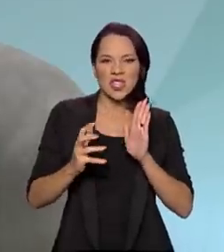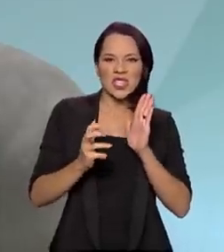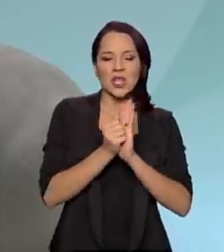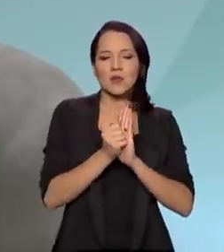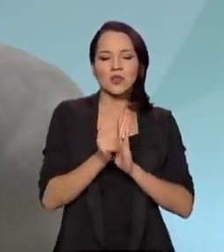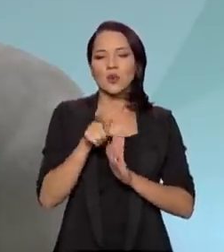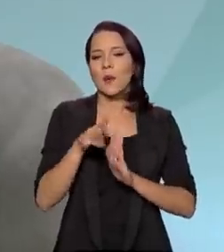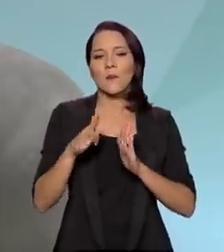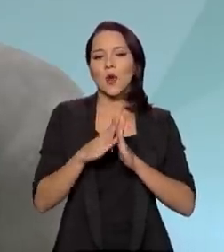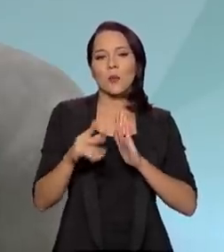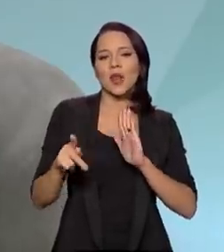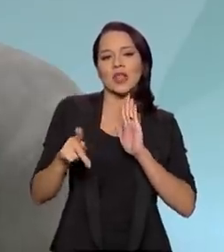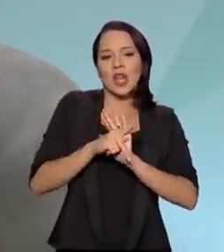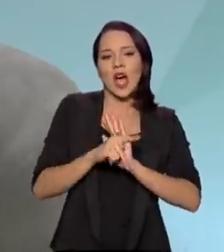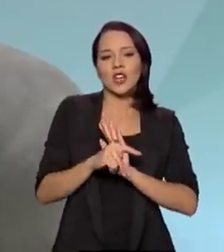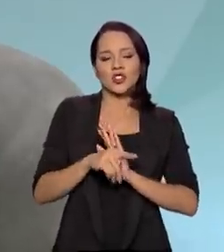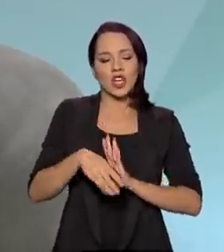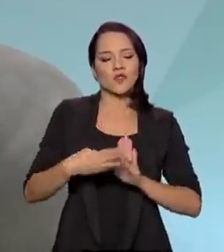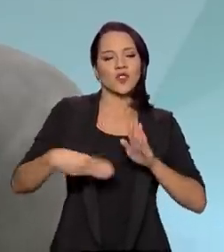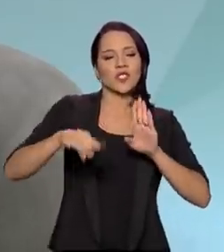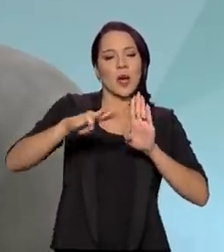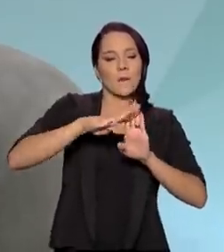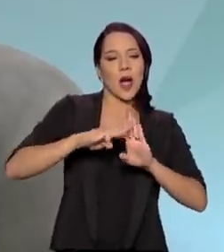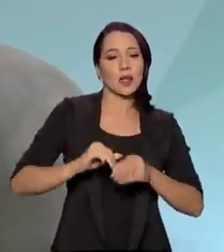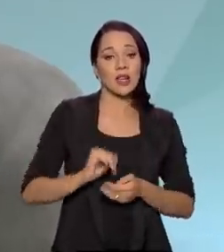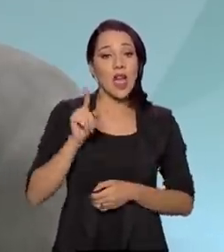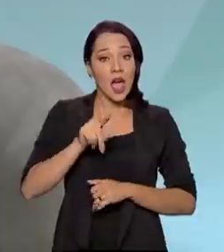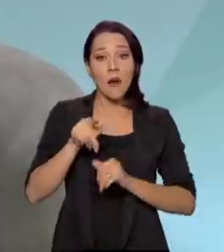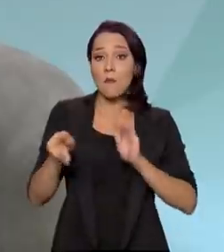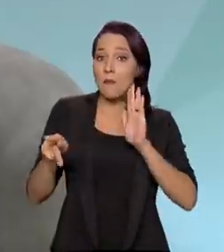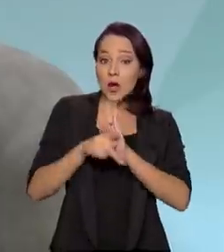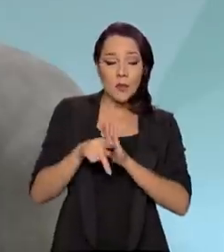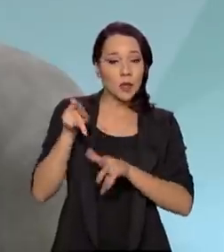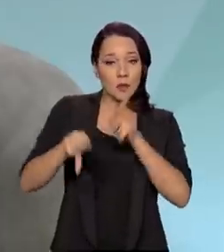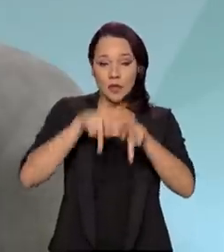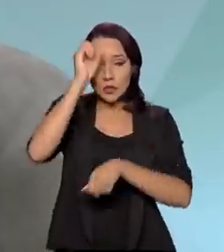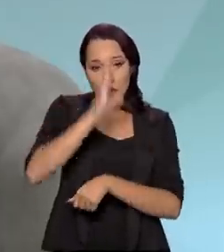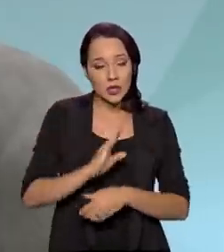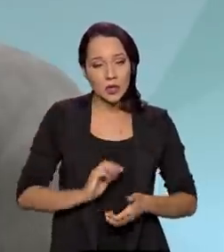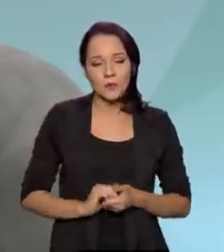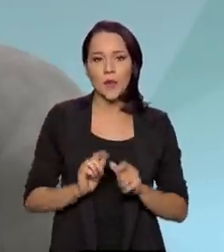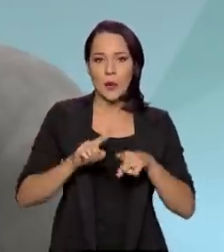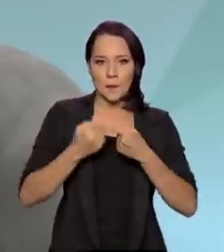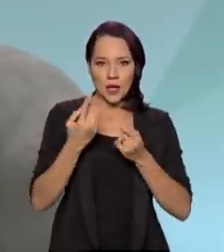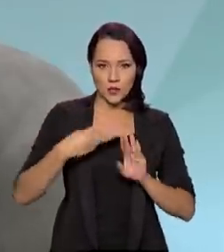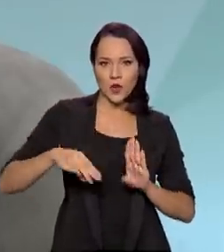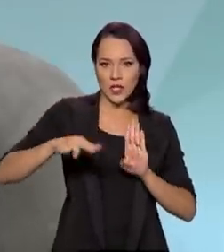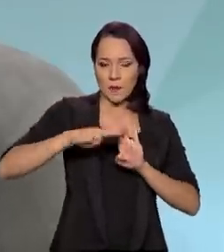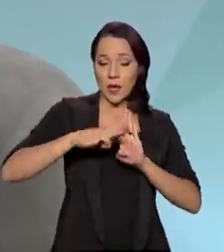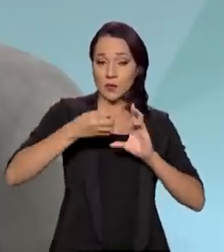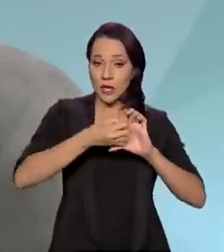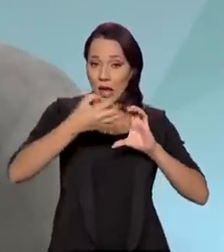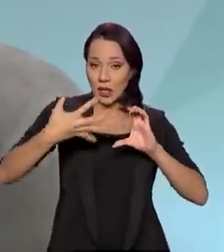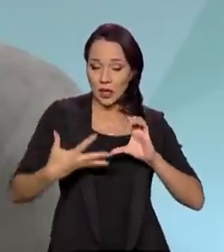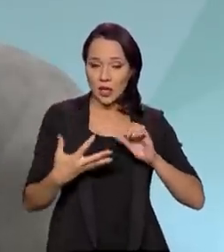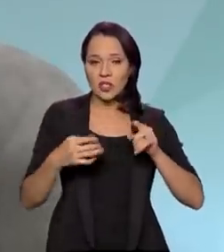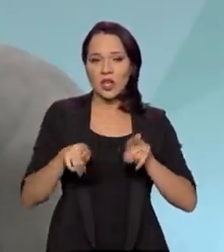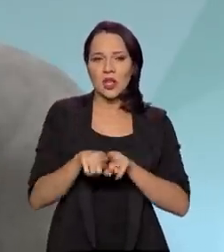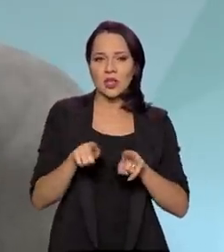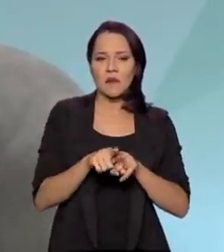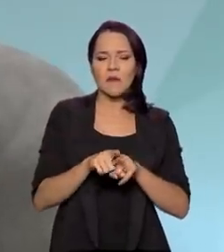propriedade das Forças Armadas, não, são propriedade do povo brasileiro. Mas as Forças Armadas, por suas características, pelas